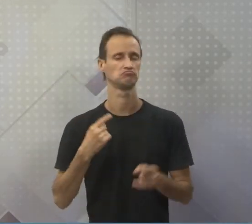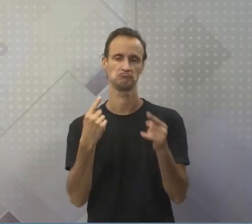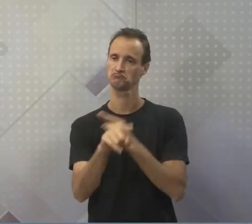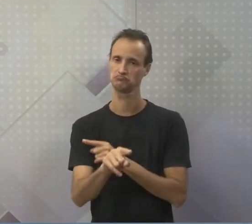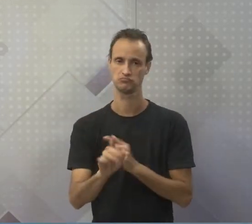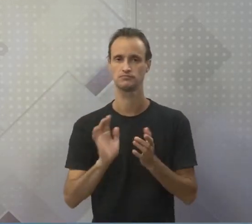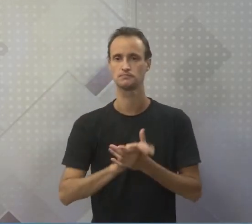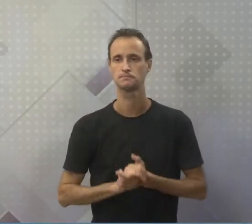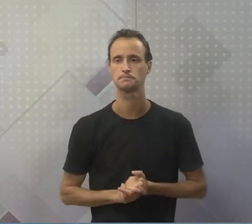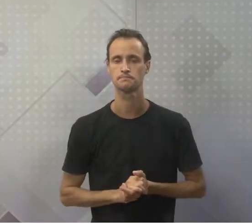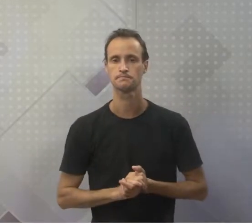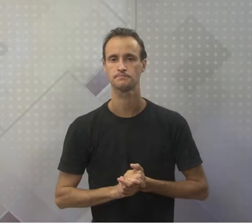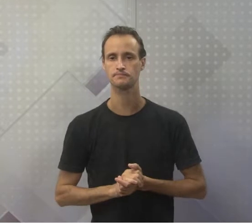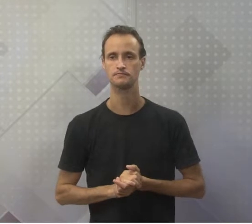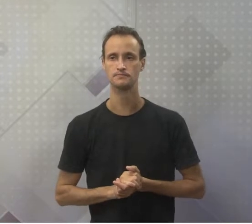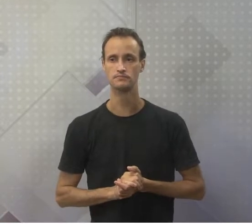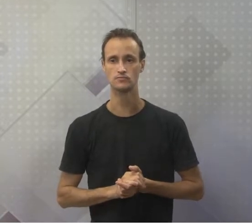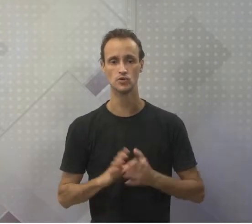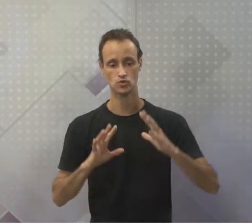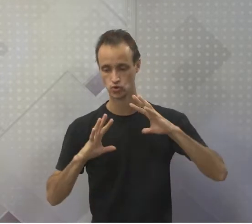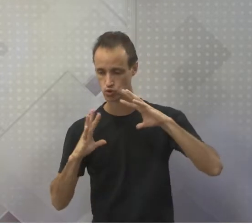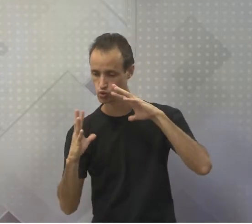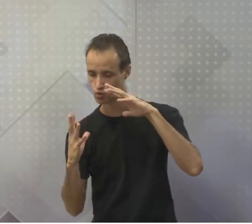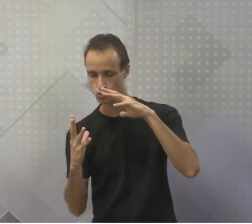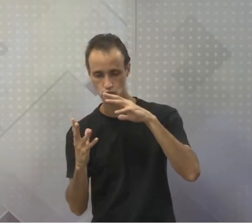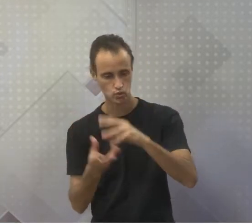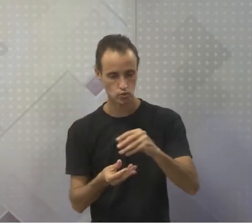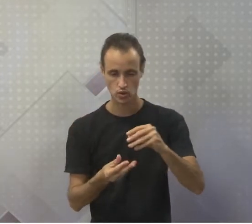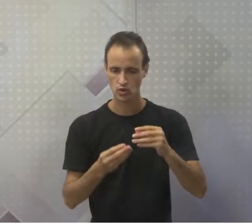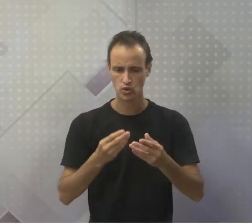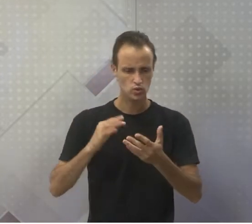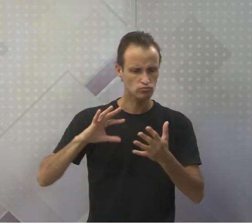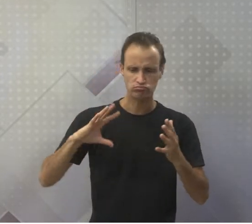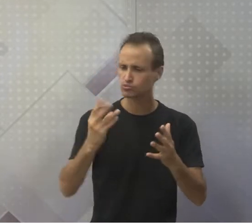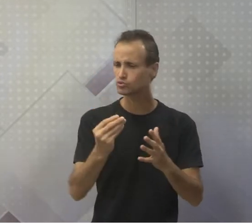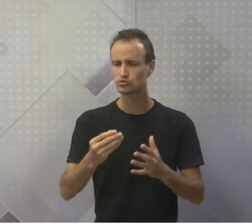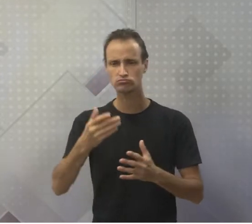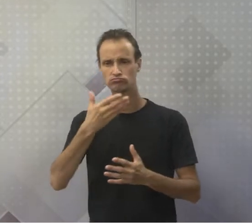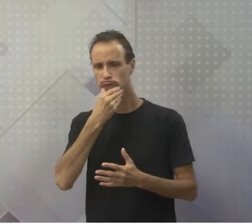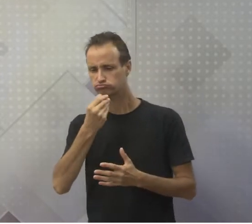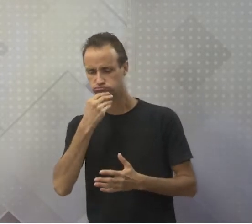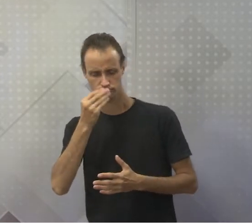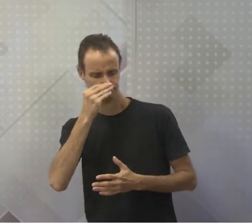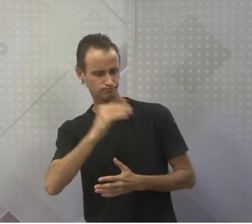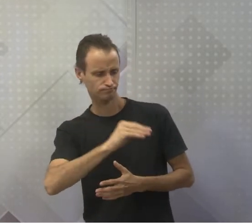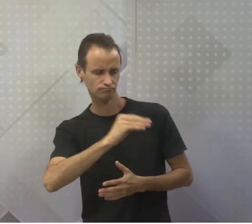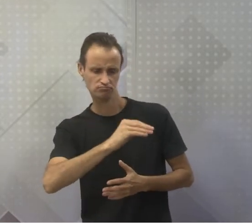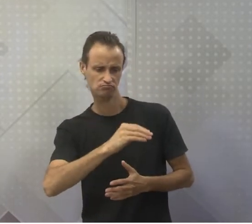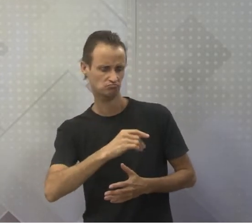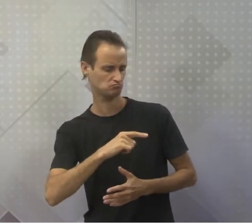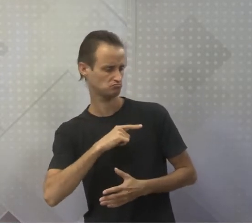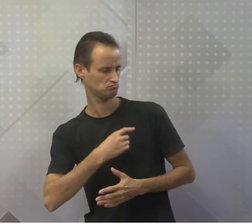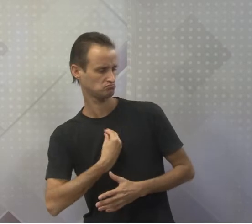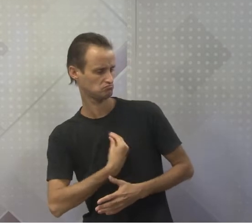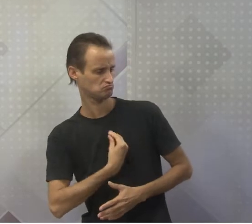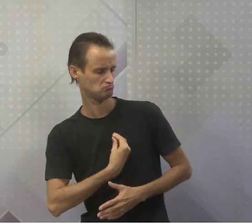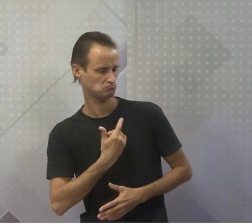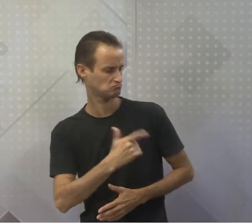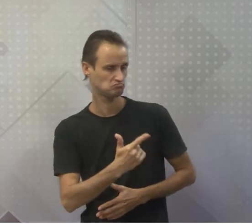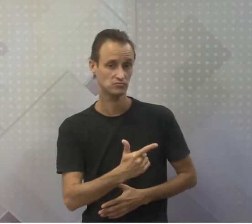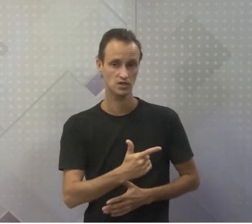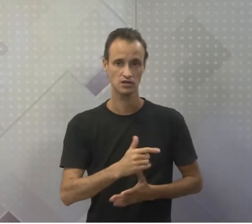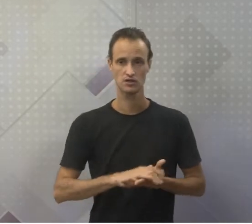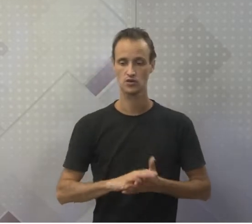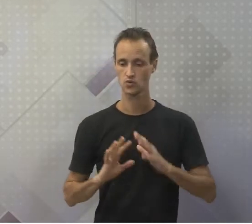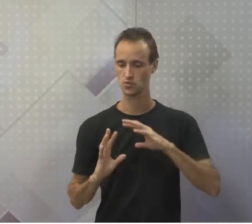Então bora para frente. Tudo aquilo que o homem ignora não existe para ele. Por isso o universo de cada um se